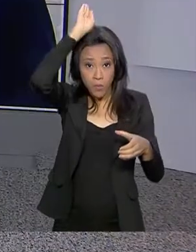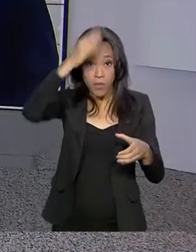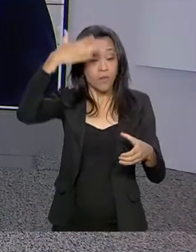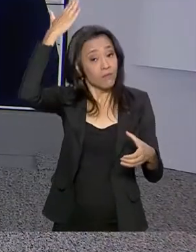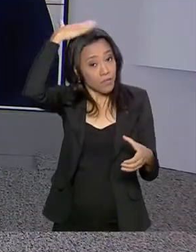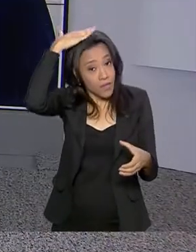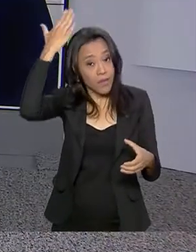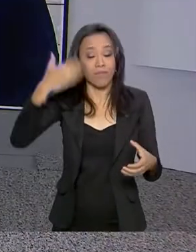Marcelo, pelas suas informações.